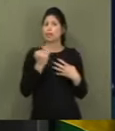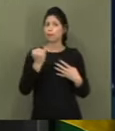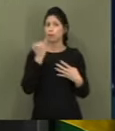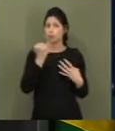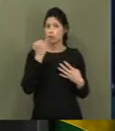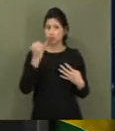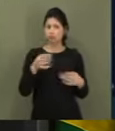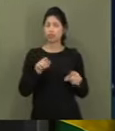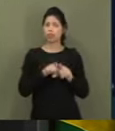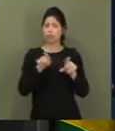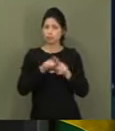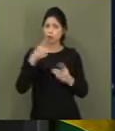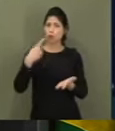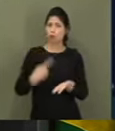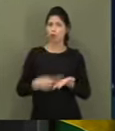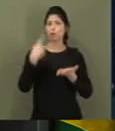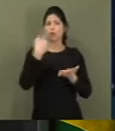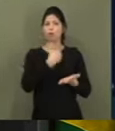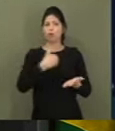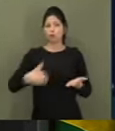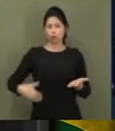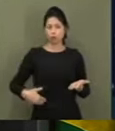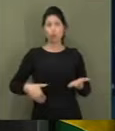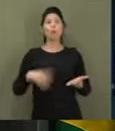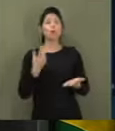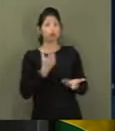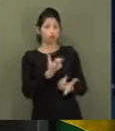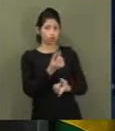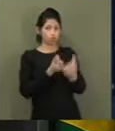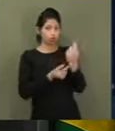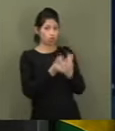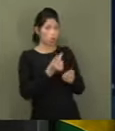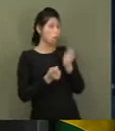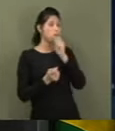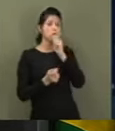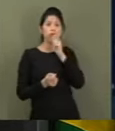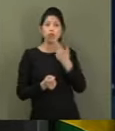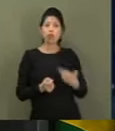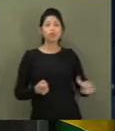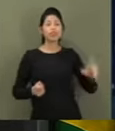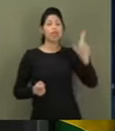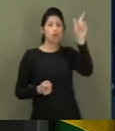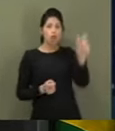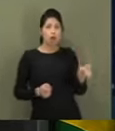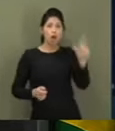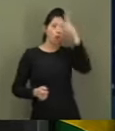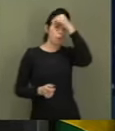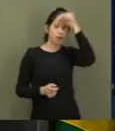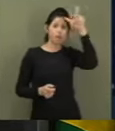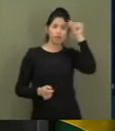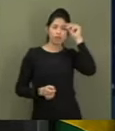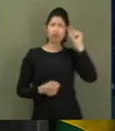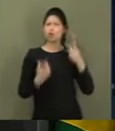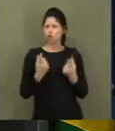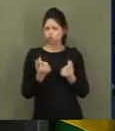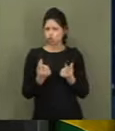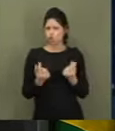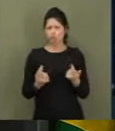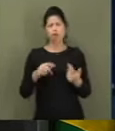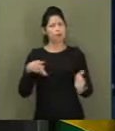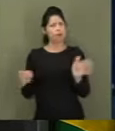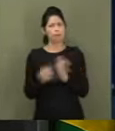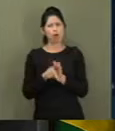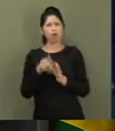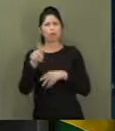compromisso público com os recursos que não são do prefeito, o recurso é do cidadão. Então, se aproveitar de uma